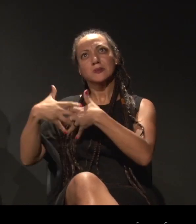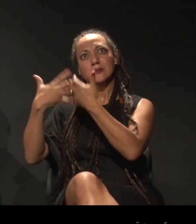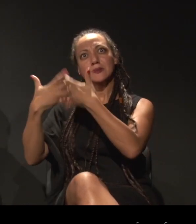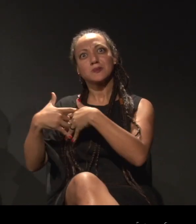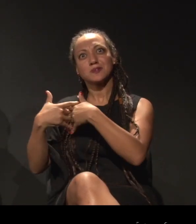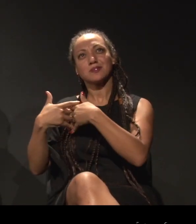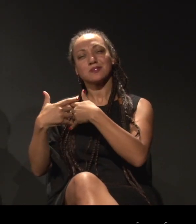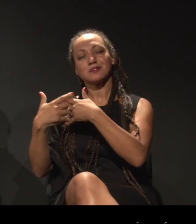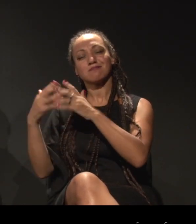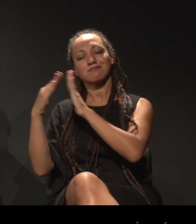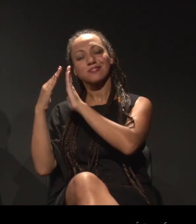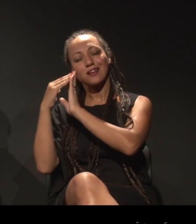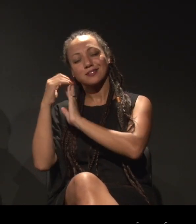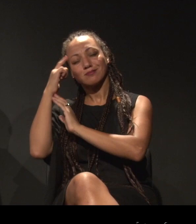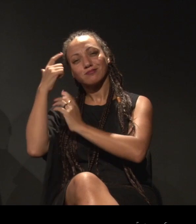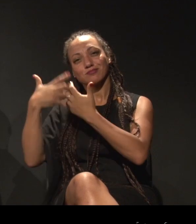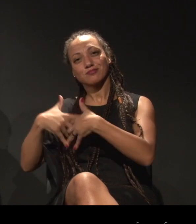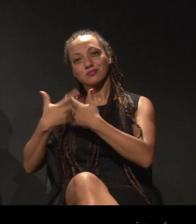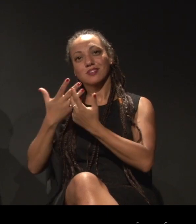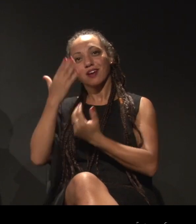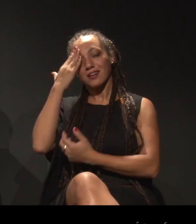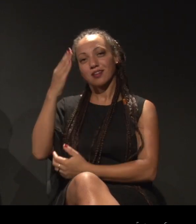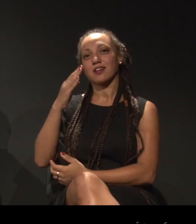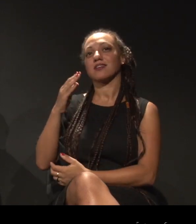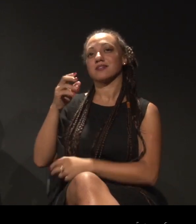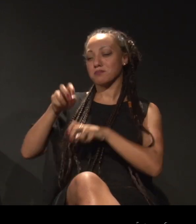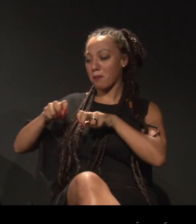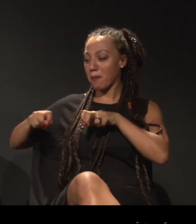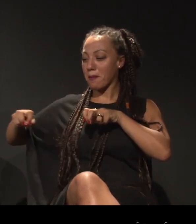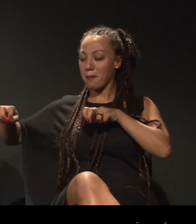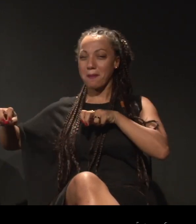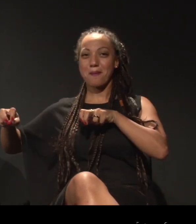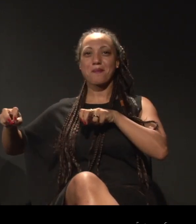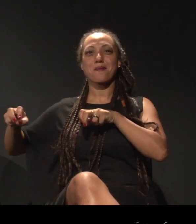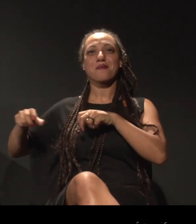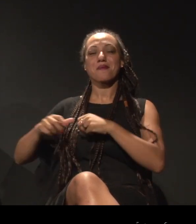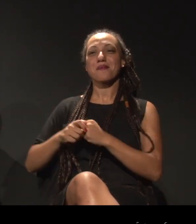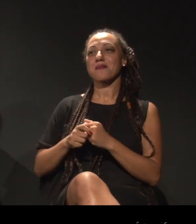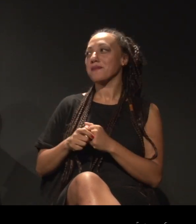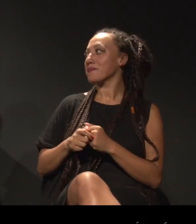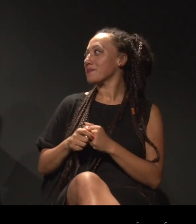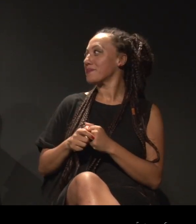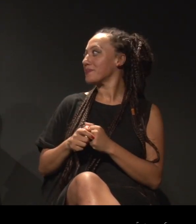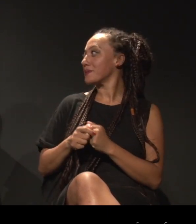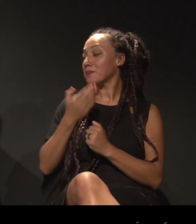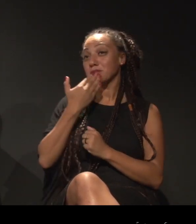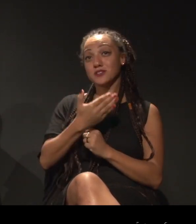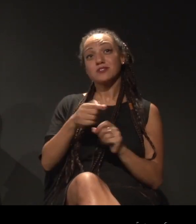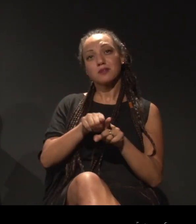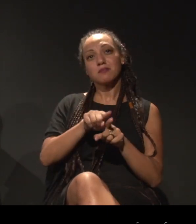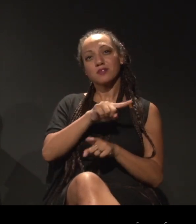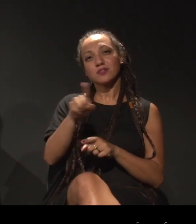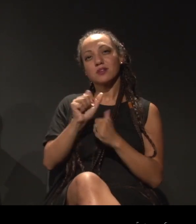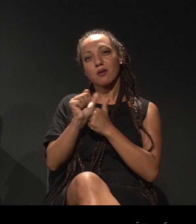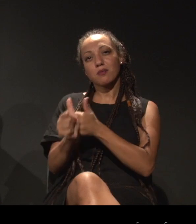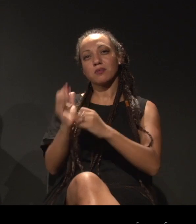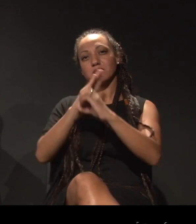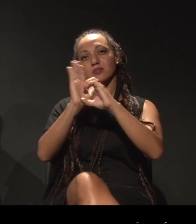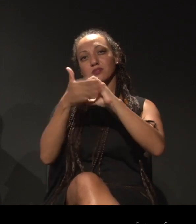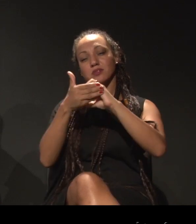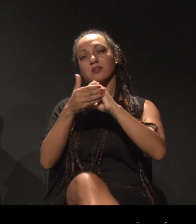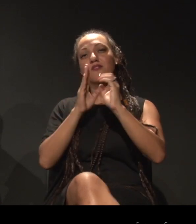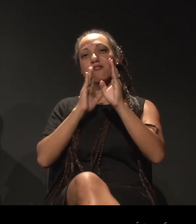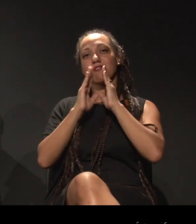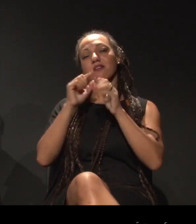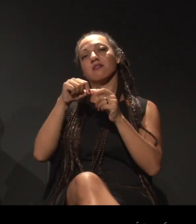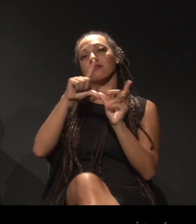palavras no lugar de reflexão agradeço a Deise a Negra a Thais e pedir também que vocês acompanhem o Diálogos Ausentes na